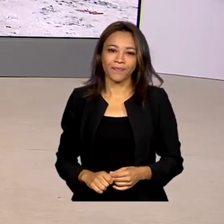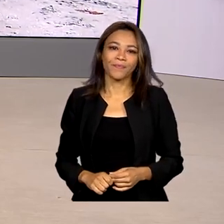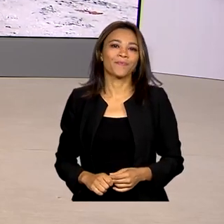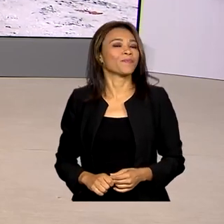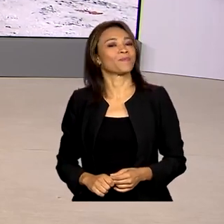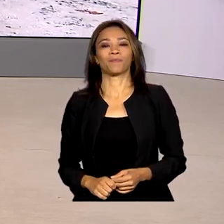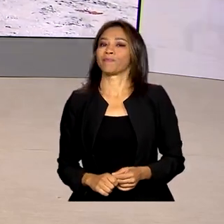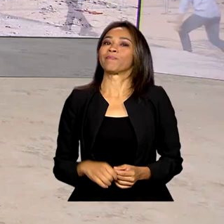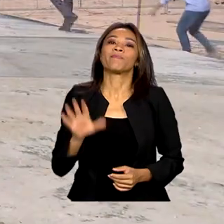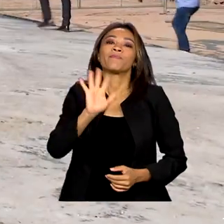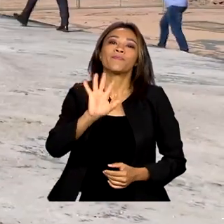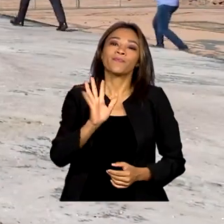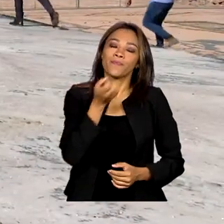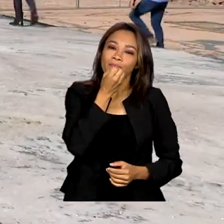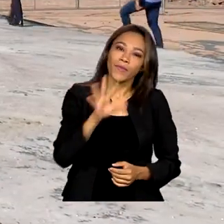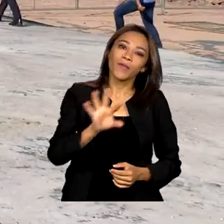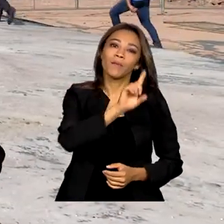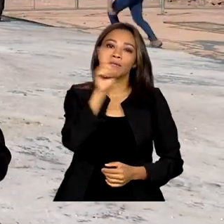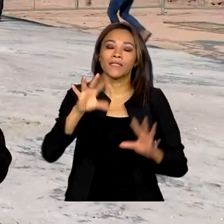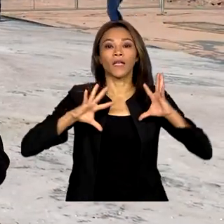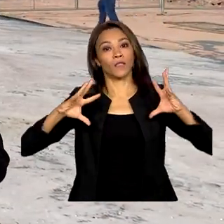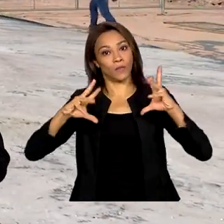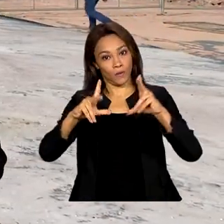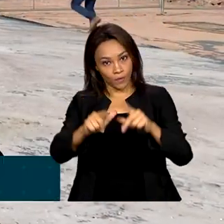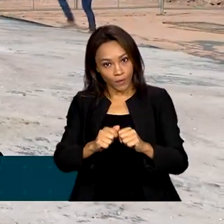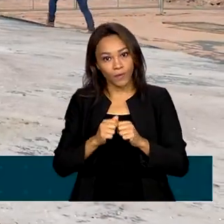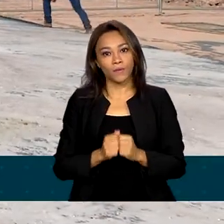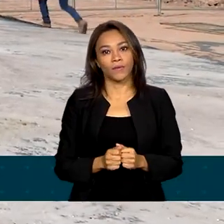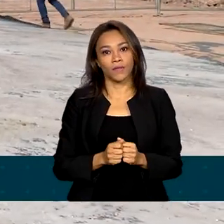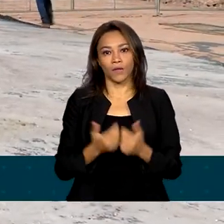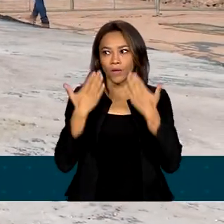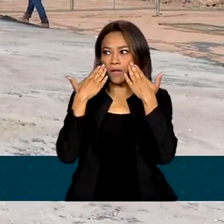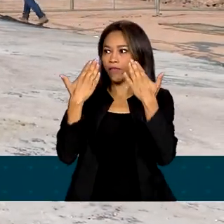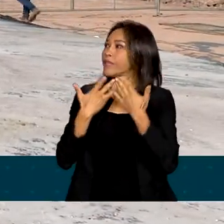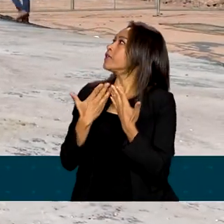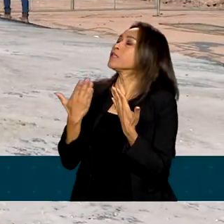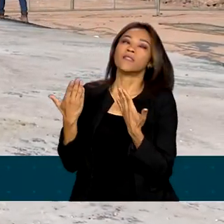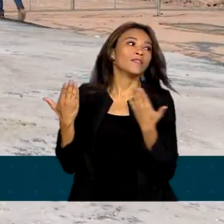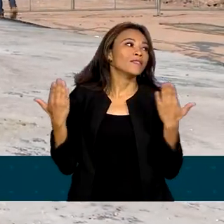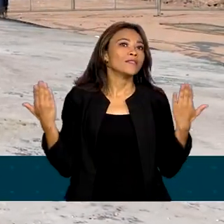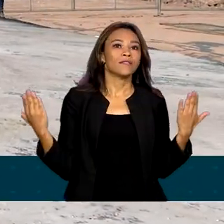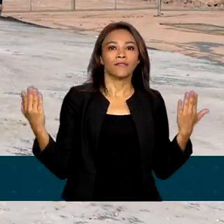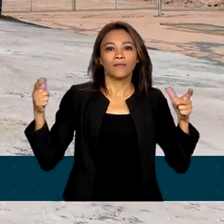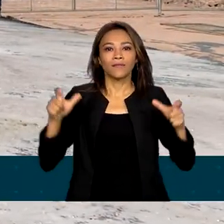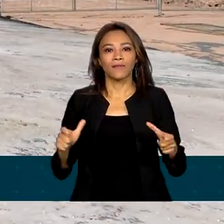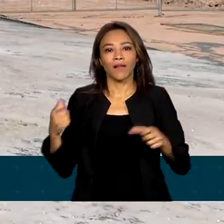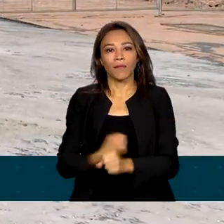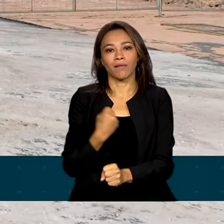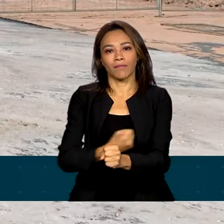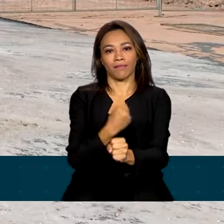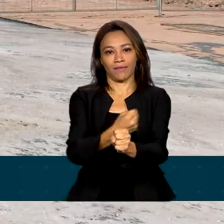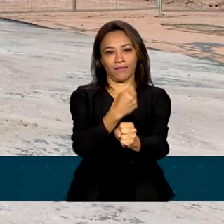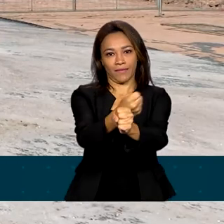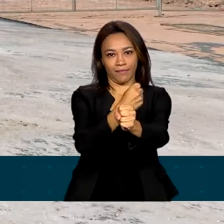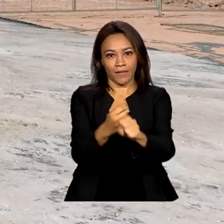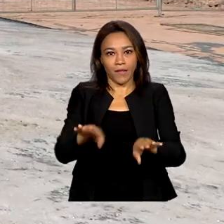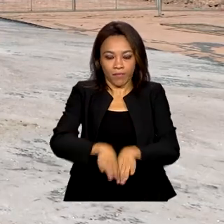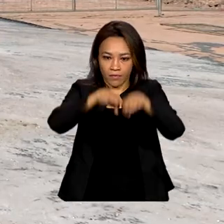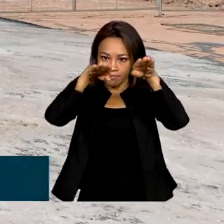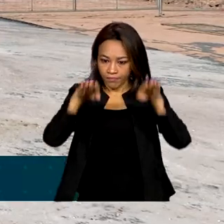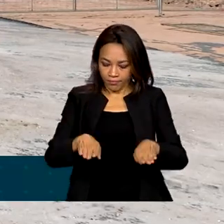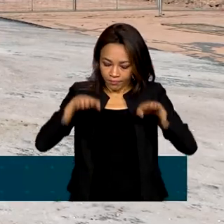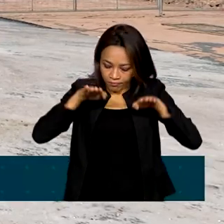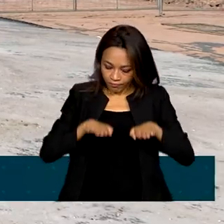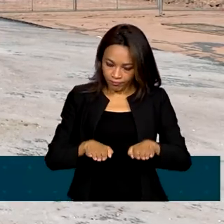Olá, bom dia, Natália. Bom dia a todos. Eu estou na frente de trabalho das obras de duplicação da BR